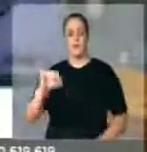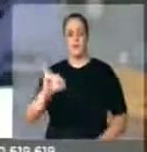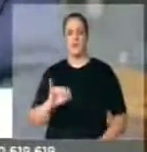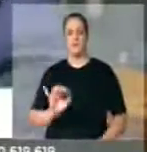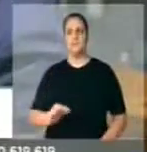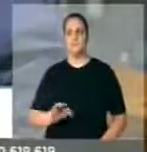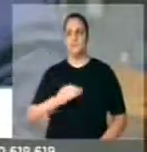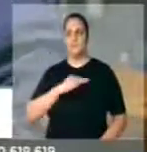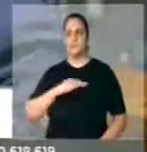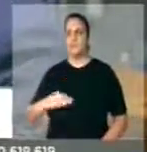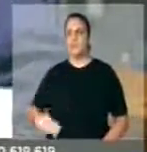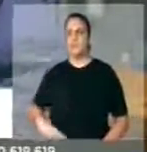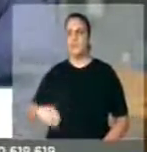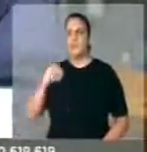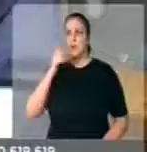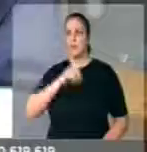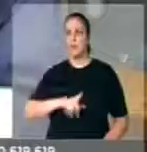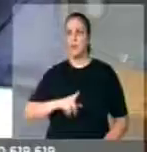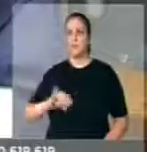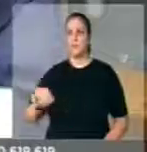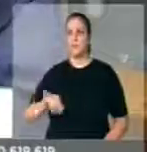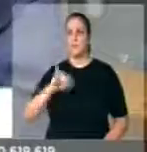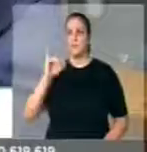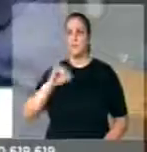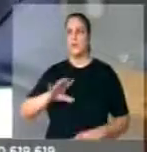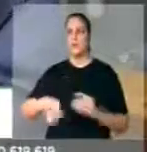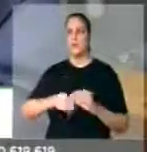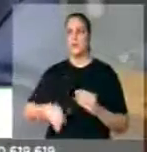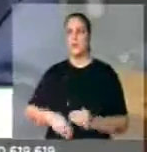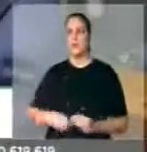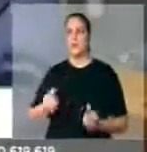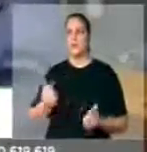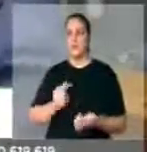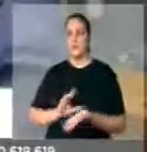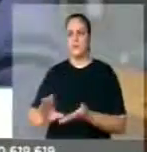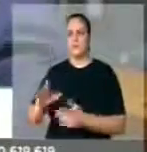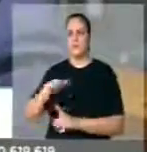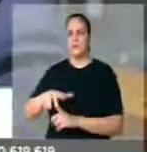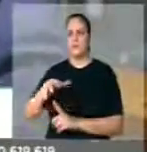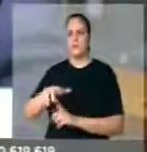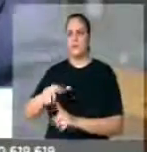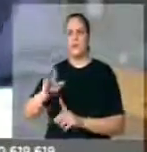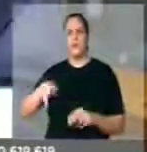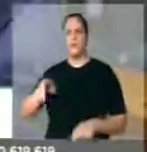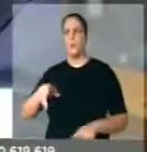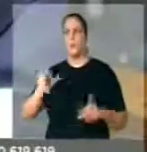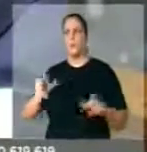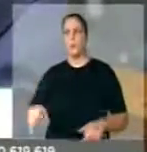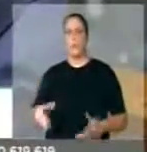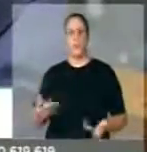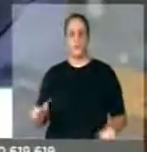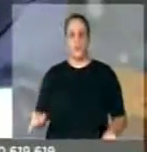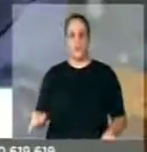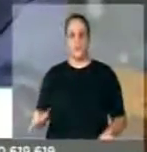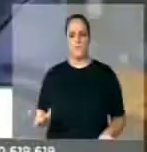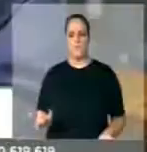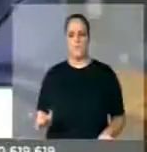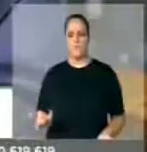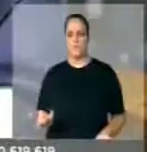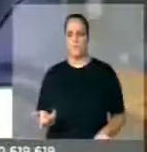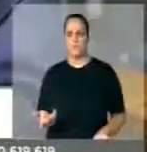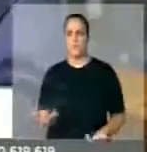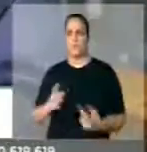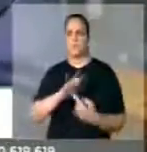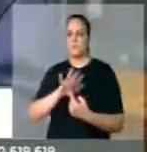conseguiu um empenho importante de emenda de bancada para o Paraná inédito, contemplando hospitais da